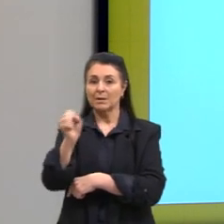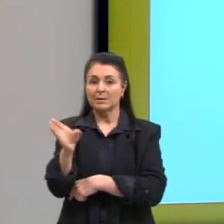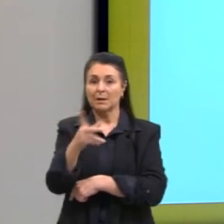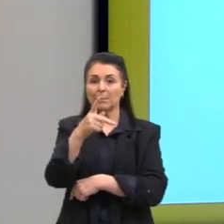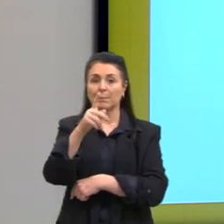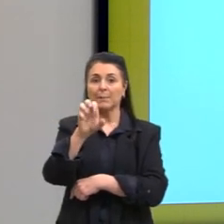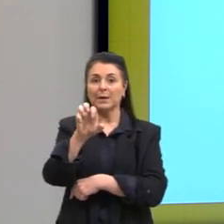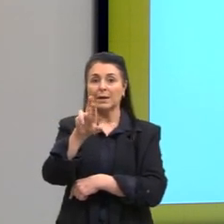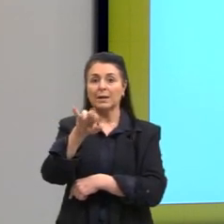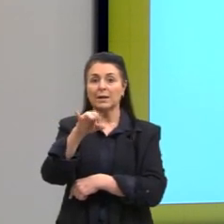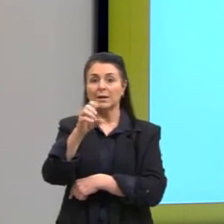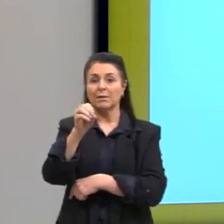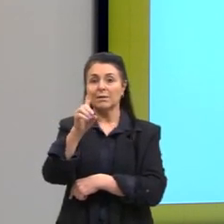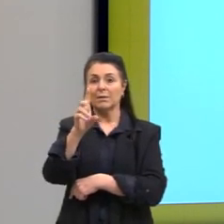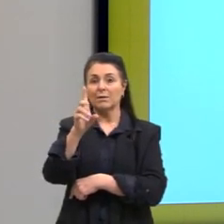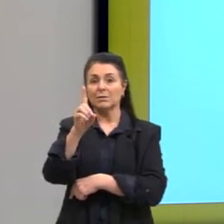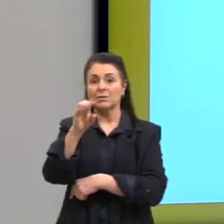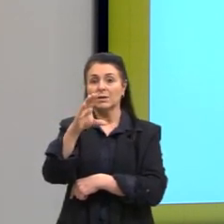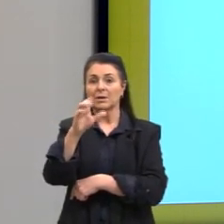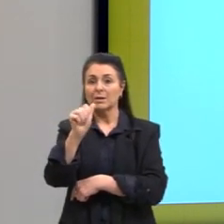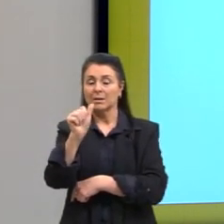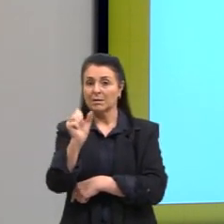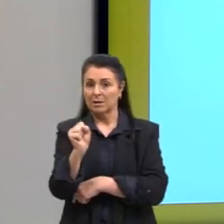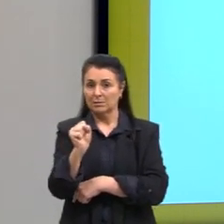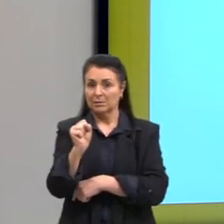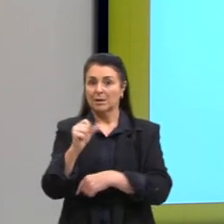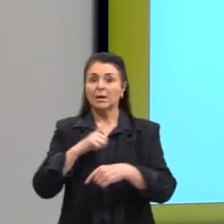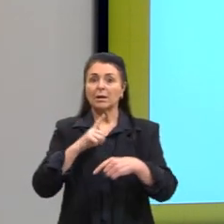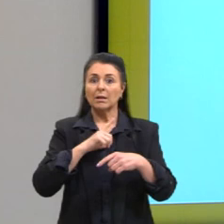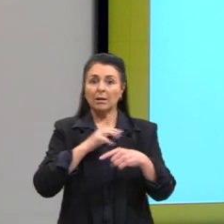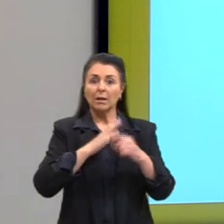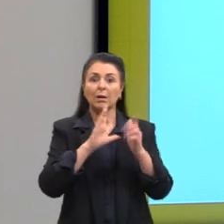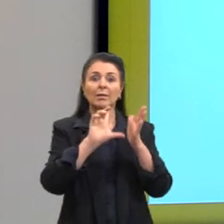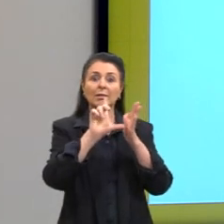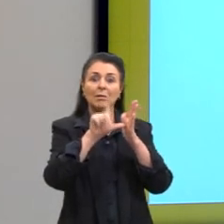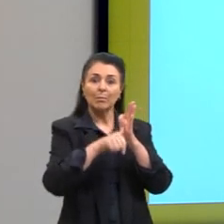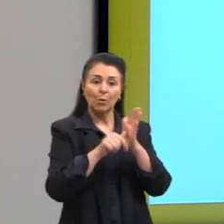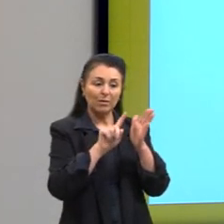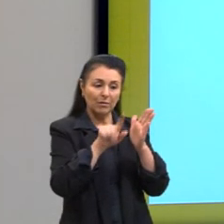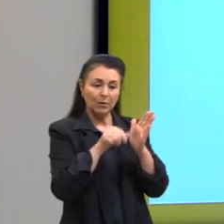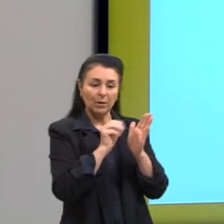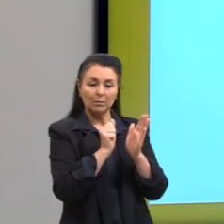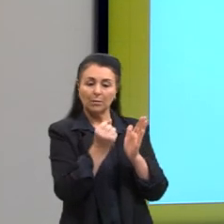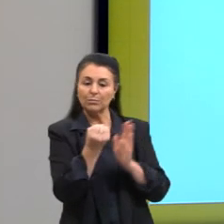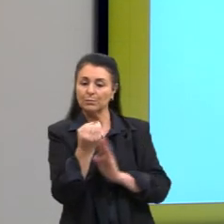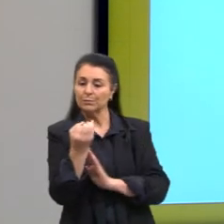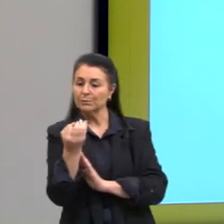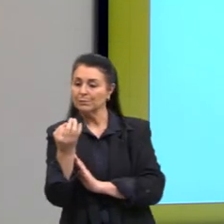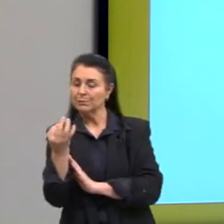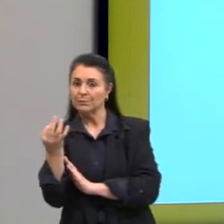periodicidade, então, nos números depois da vírgula. E aqui nós temos uma periodicidade, aqui,